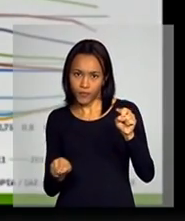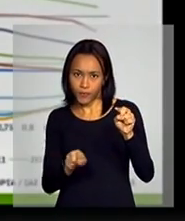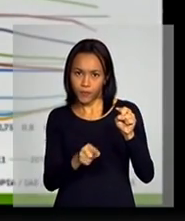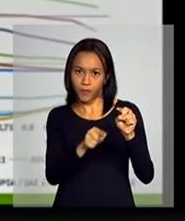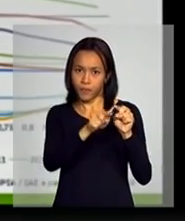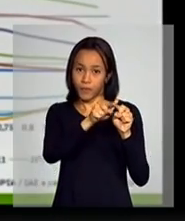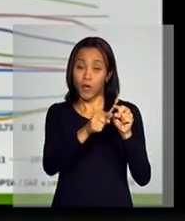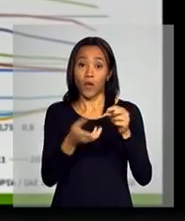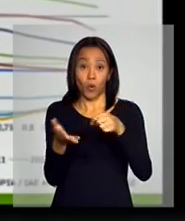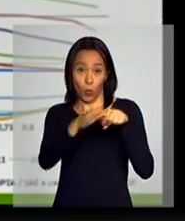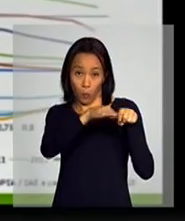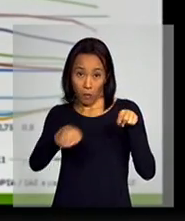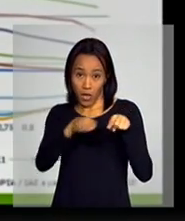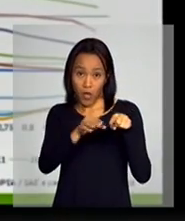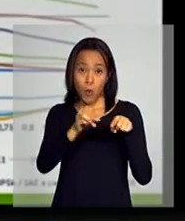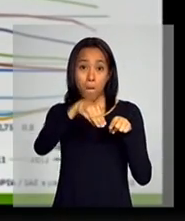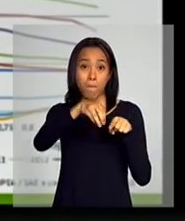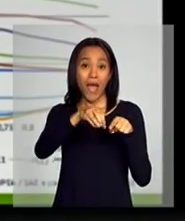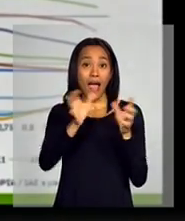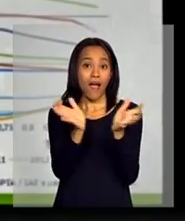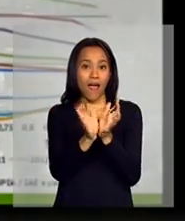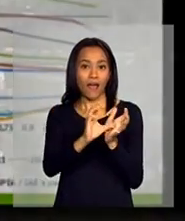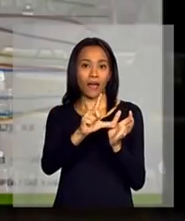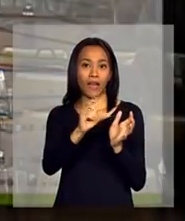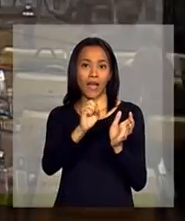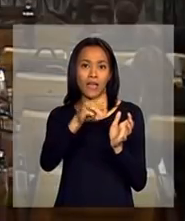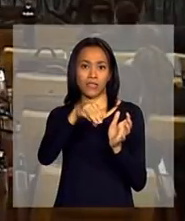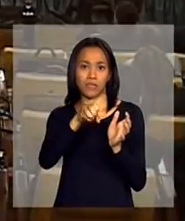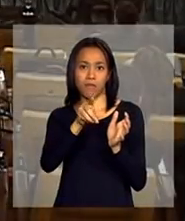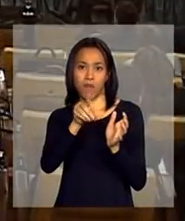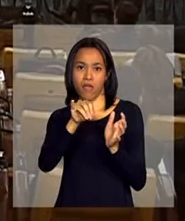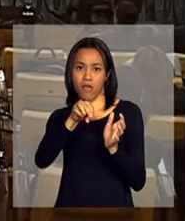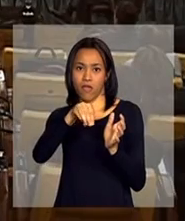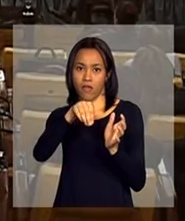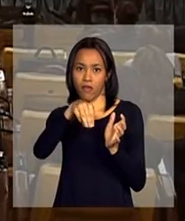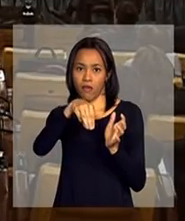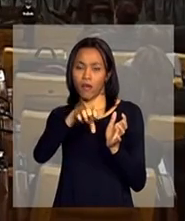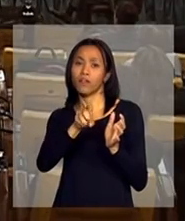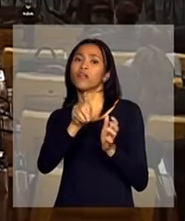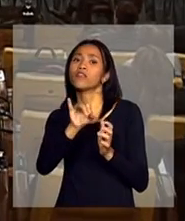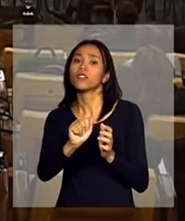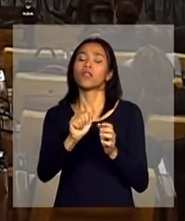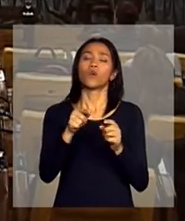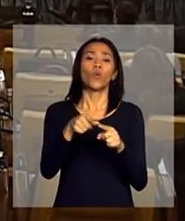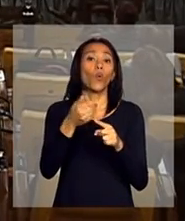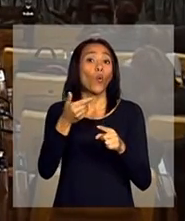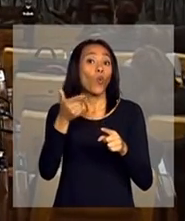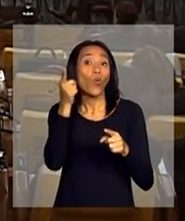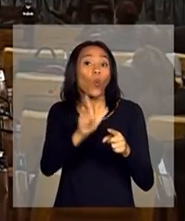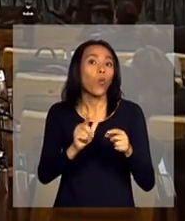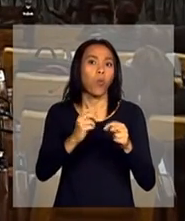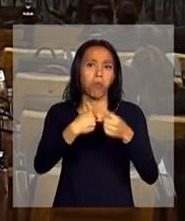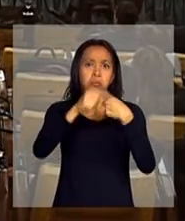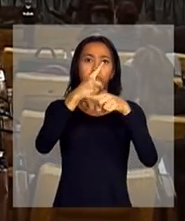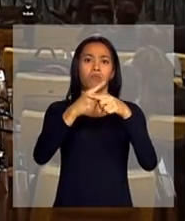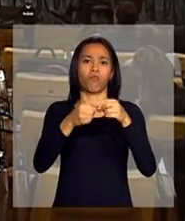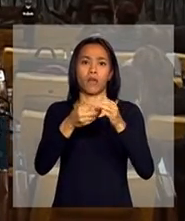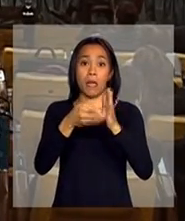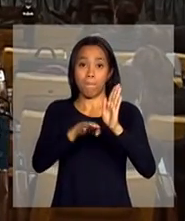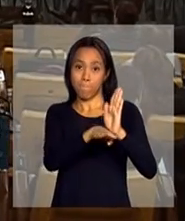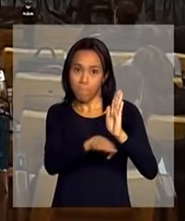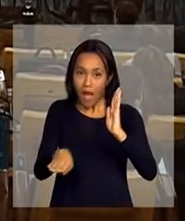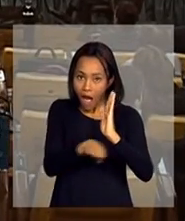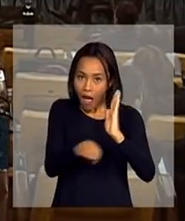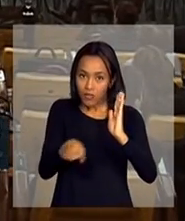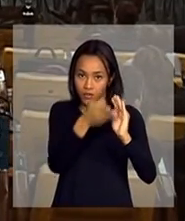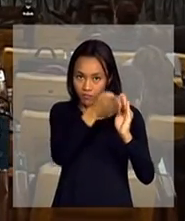habita a classe média e o topo. Então, o ganho foi muito maior na base do que no topo. Ele